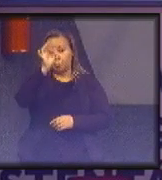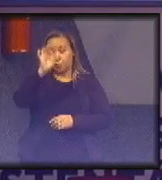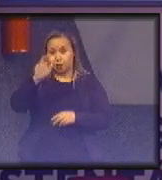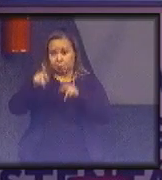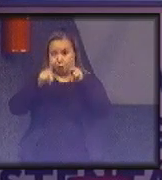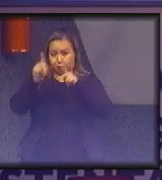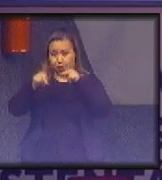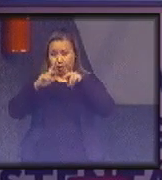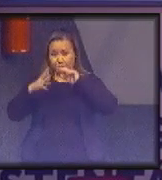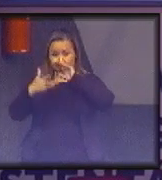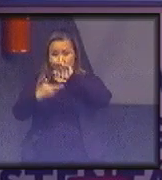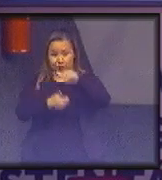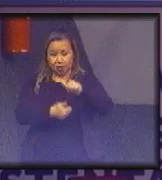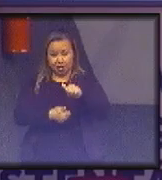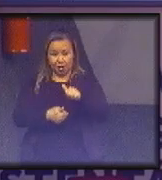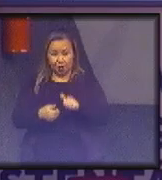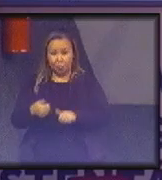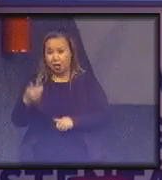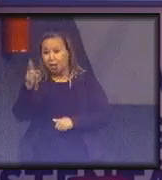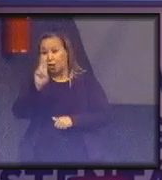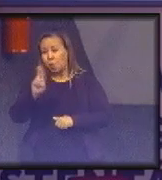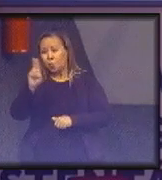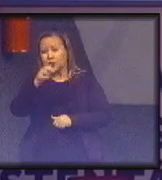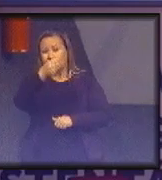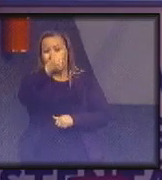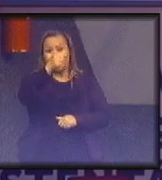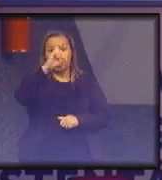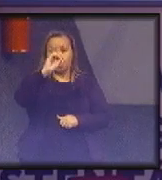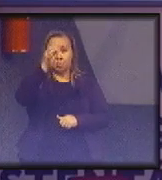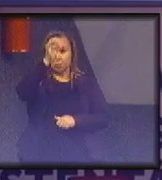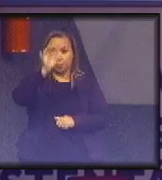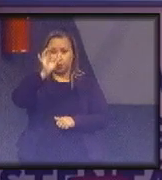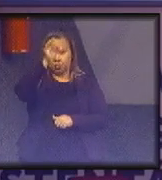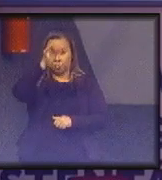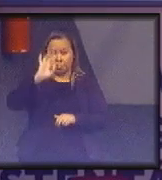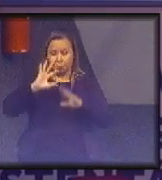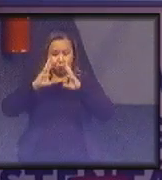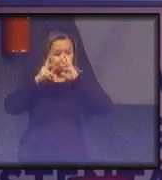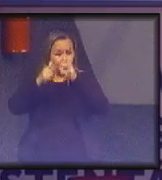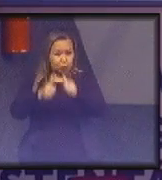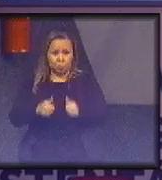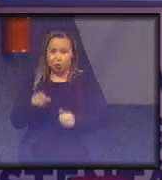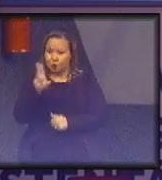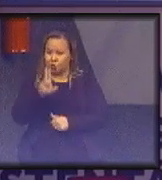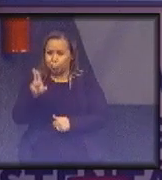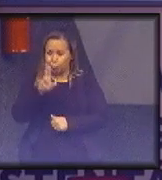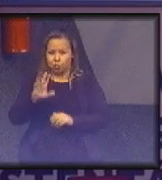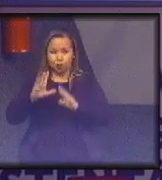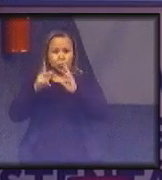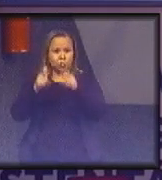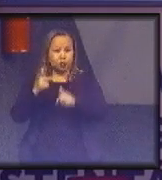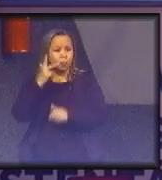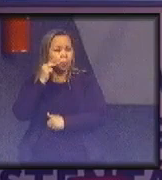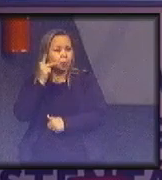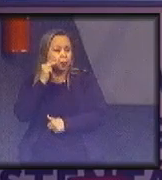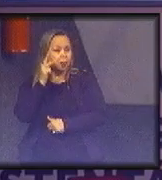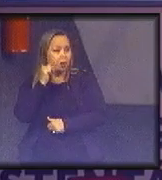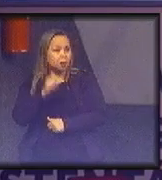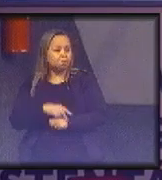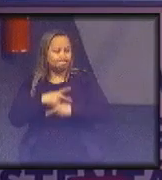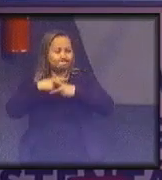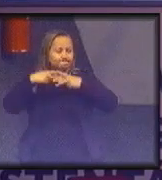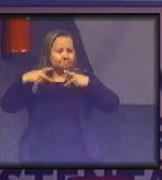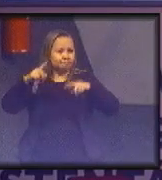consome aproximadamente 80% do total do consumo. Portanto, o consumo é